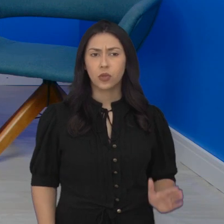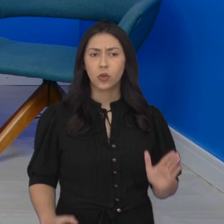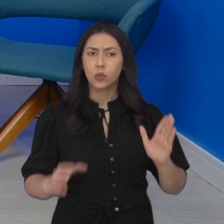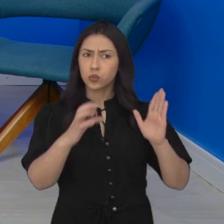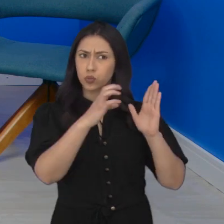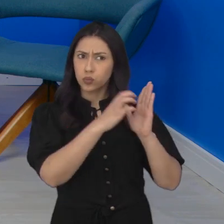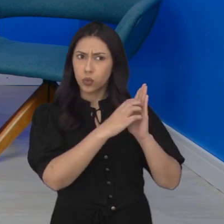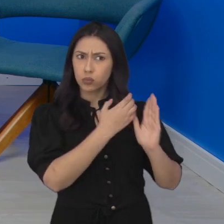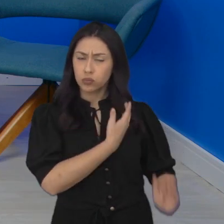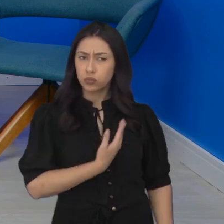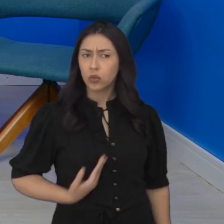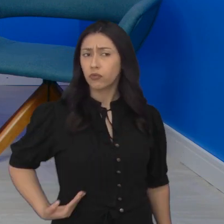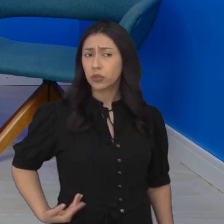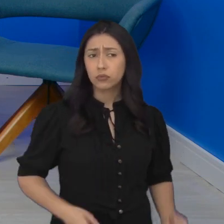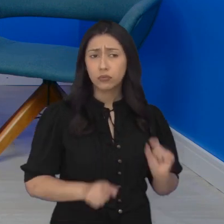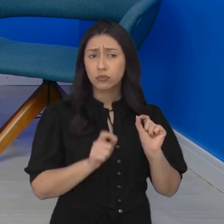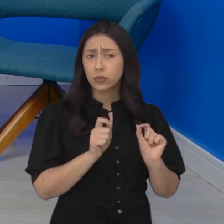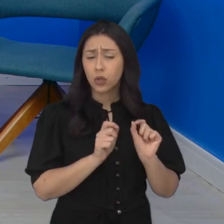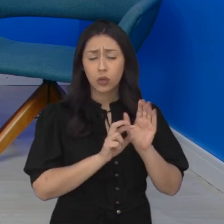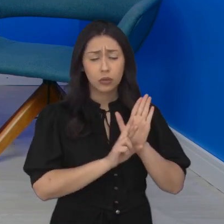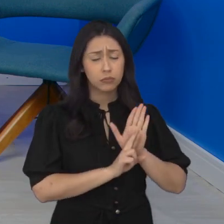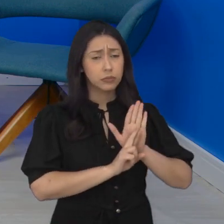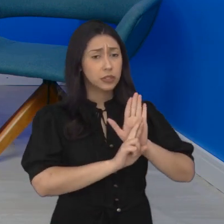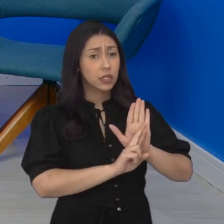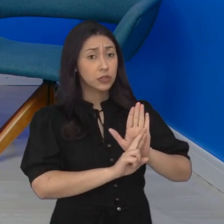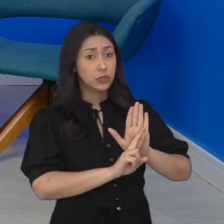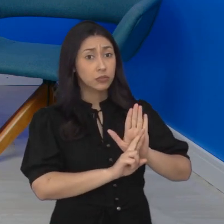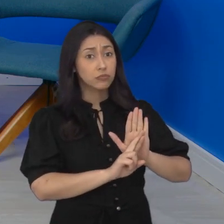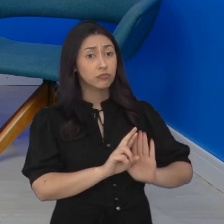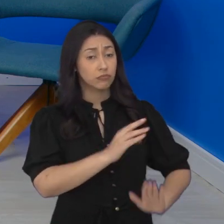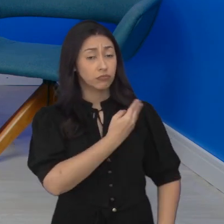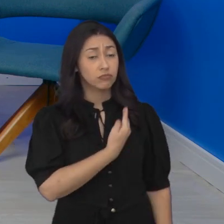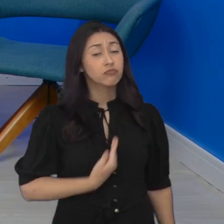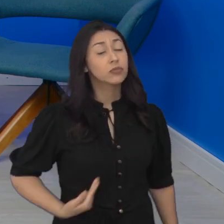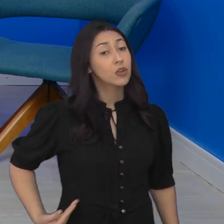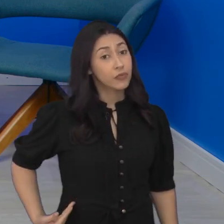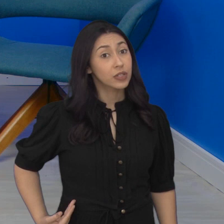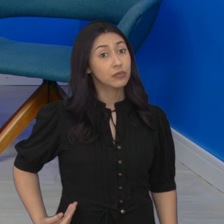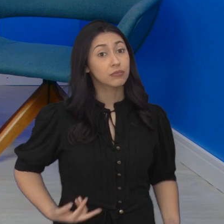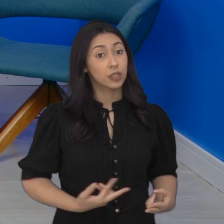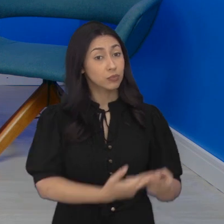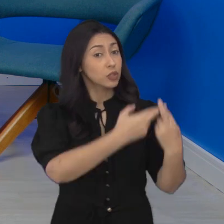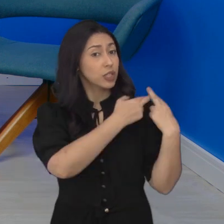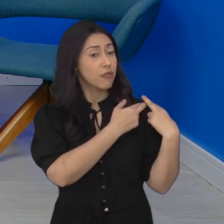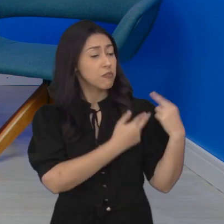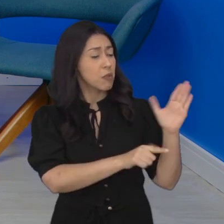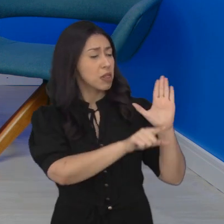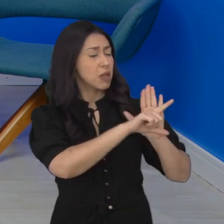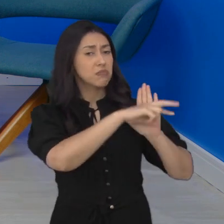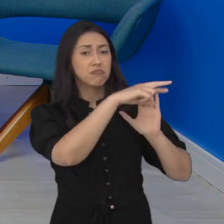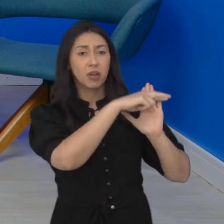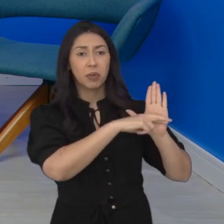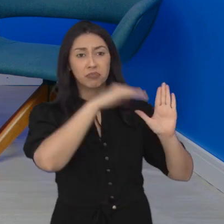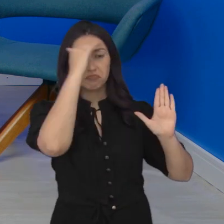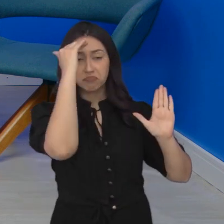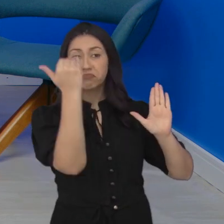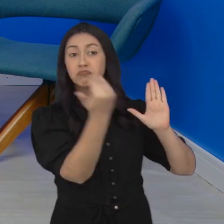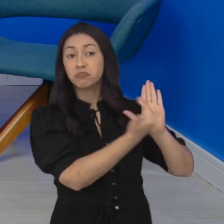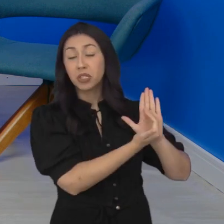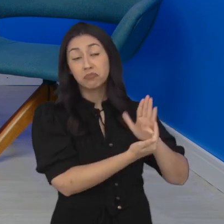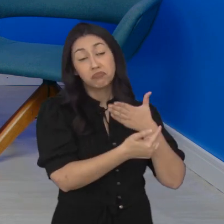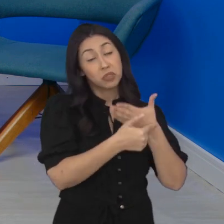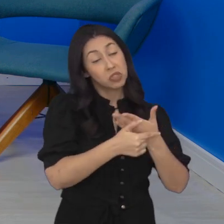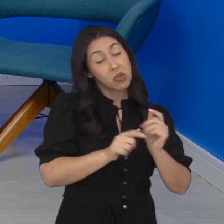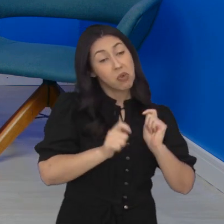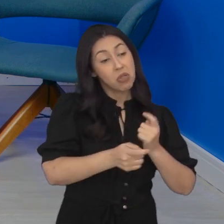Os servidores públicos são os representantes do Estado, responsáveis pelo cumprimento de normas e deveres. Funções que podem